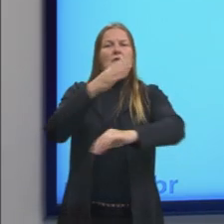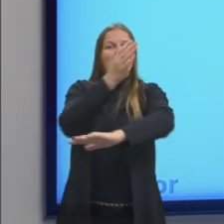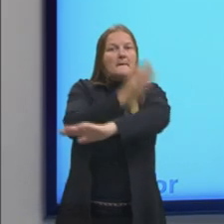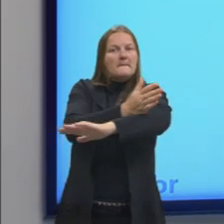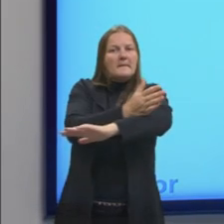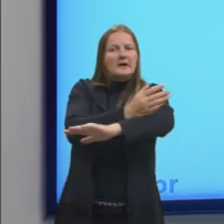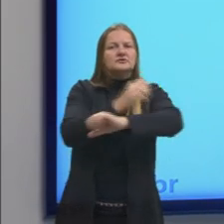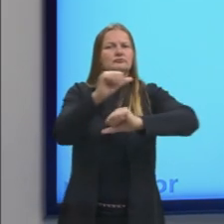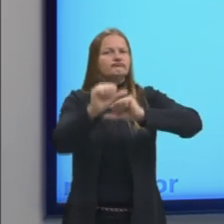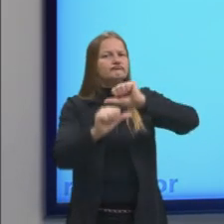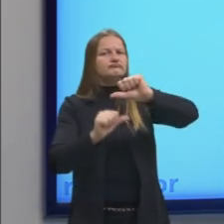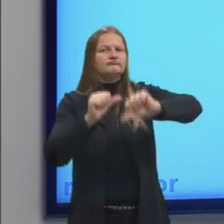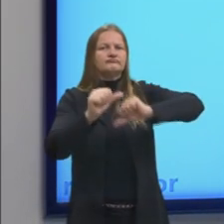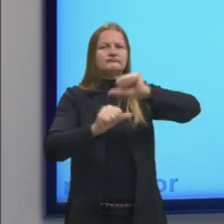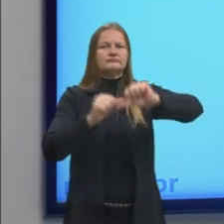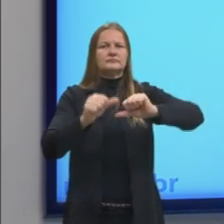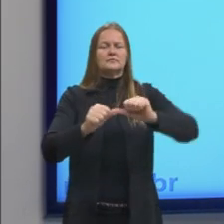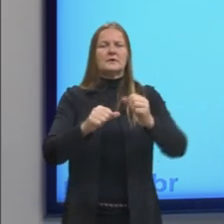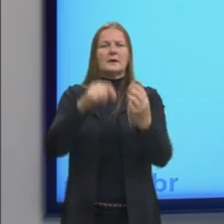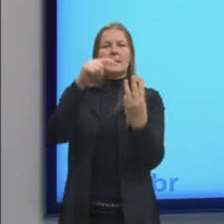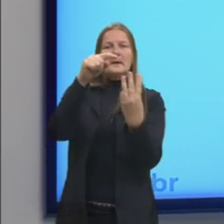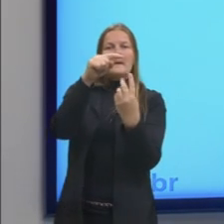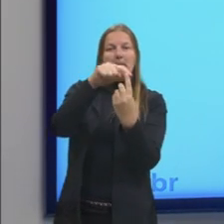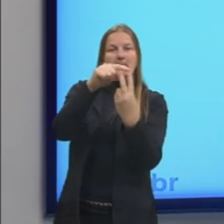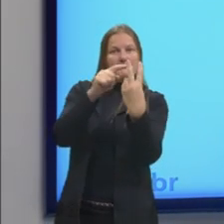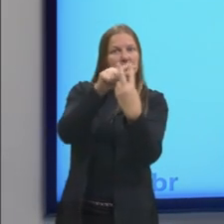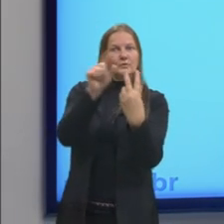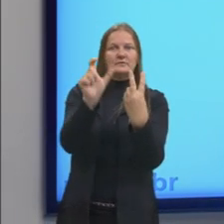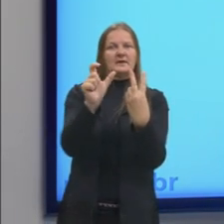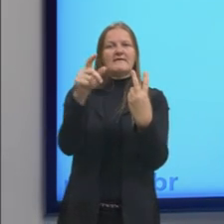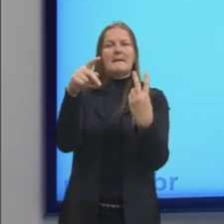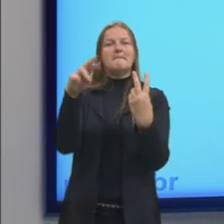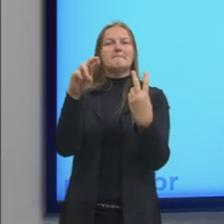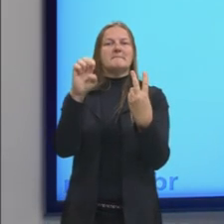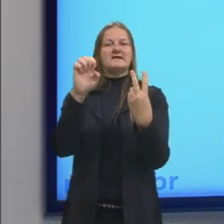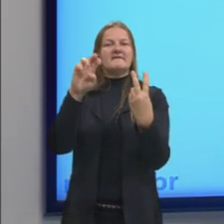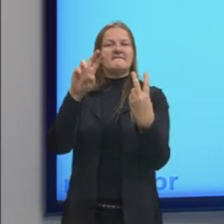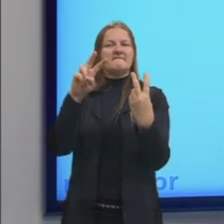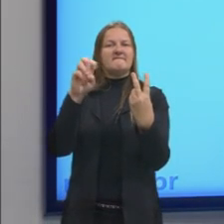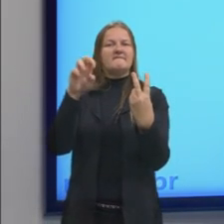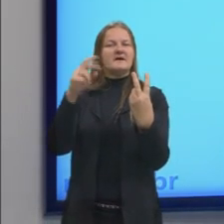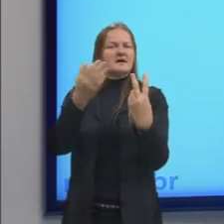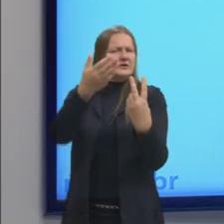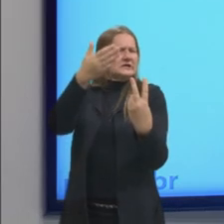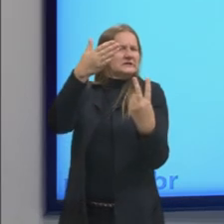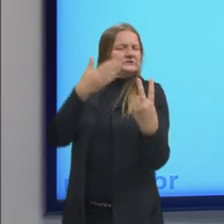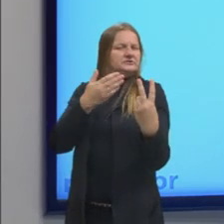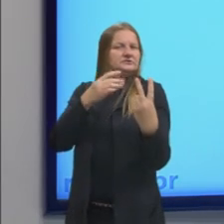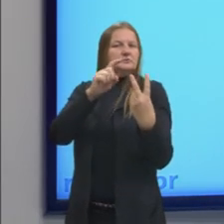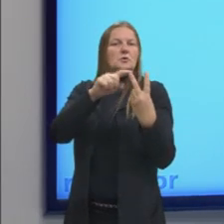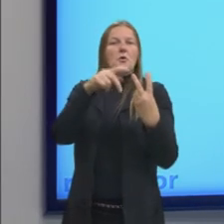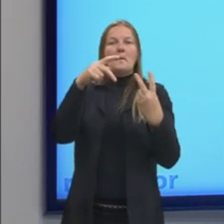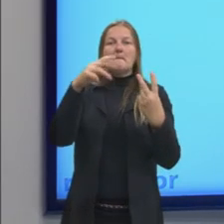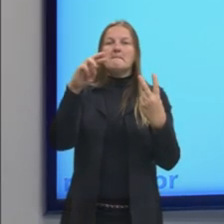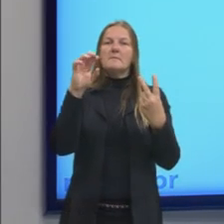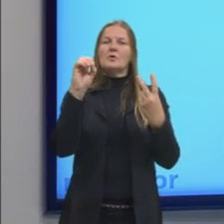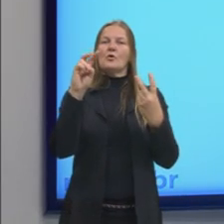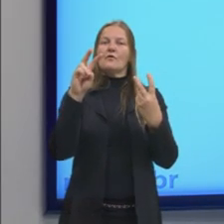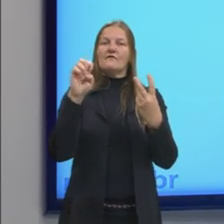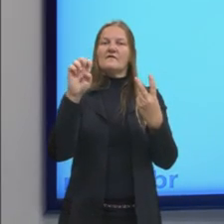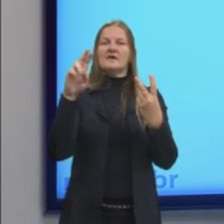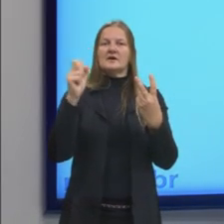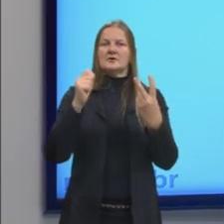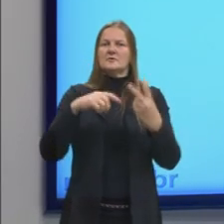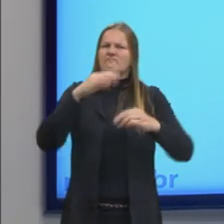prever, para prover. Agora nós vamos conhecer a natureza para prover o que pode acontecer. O ser